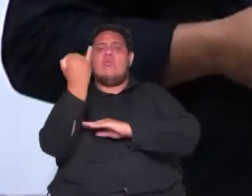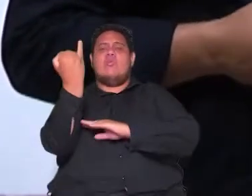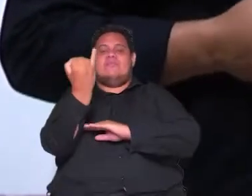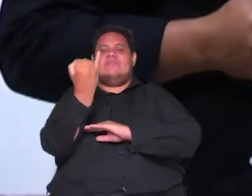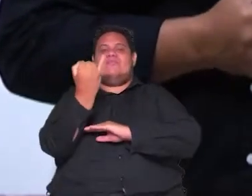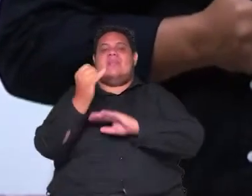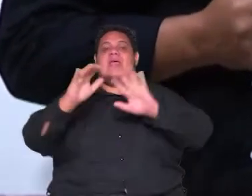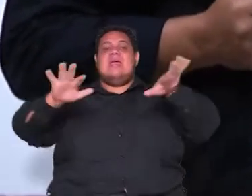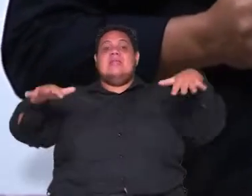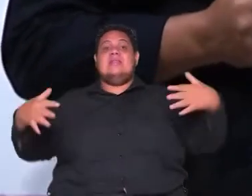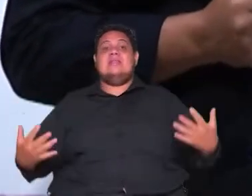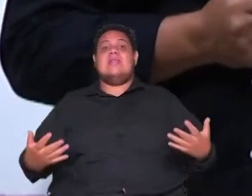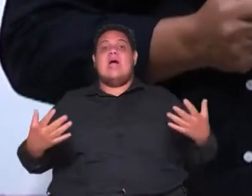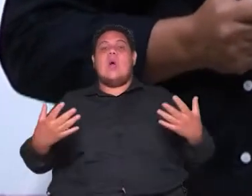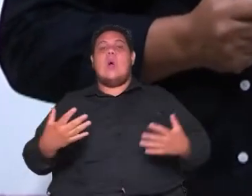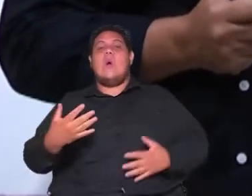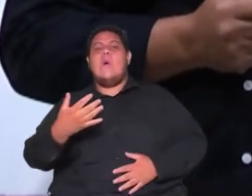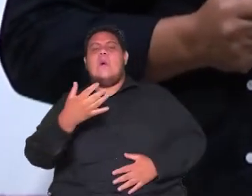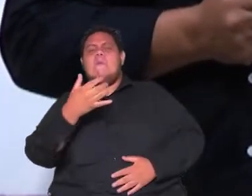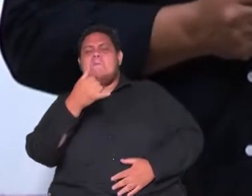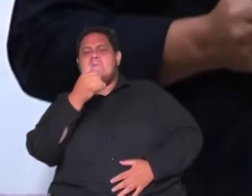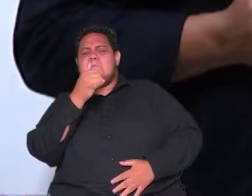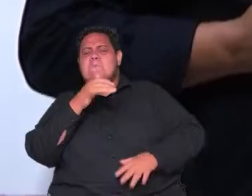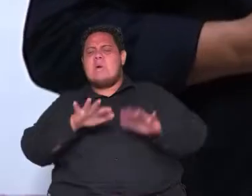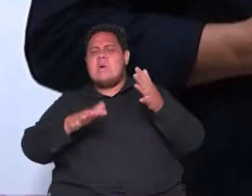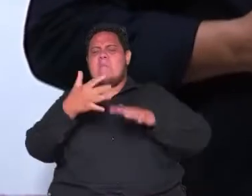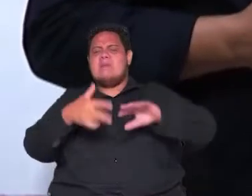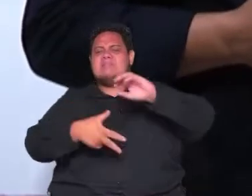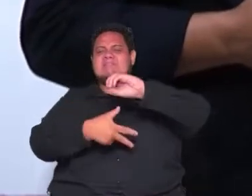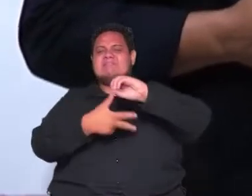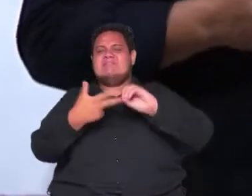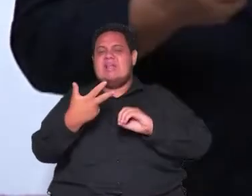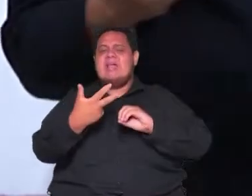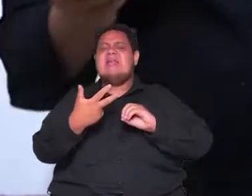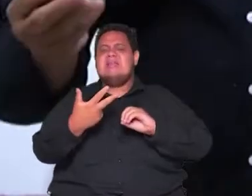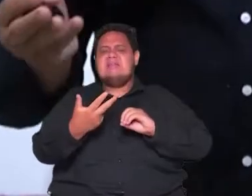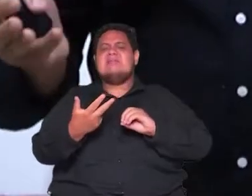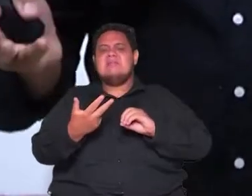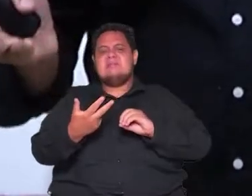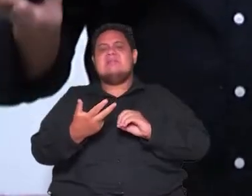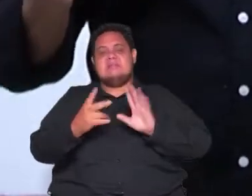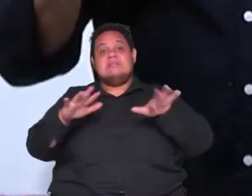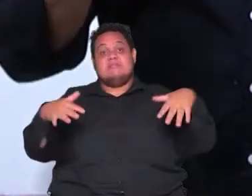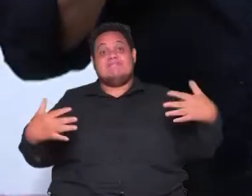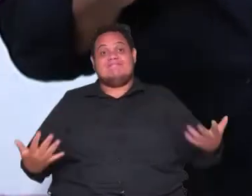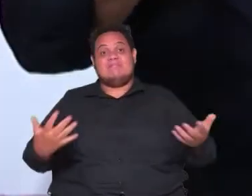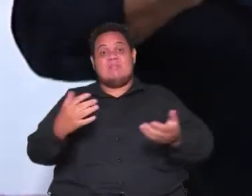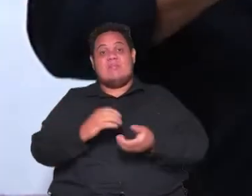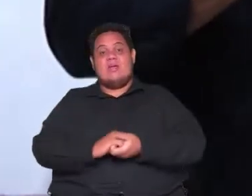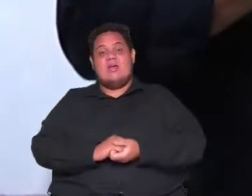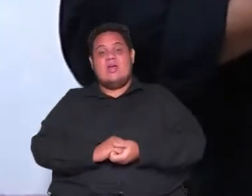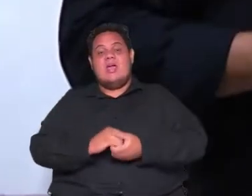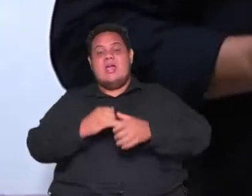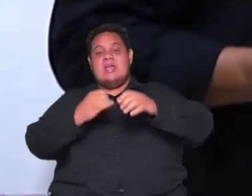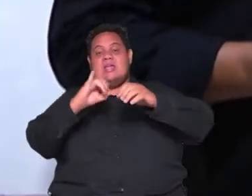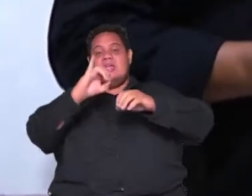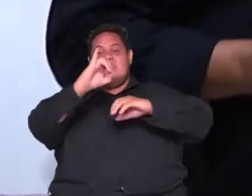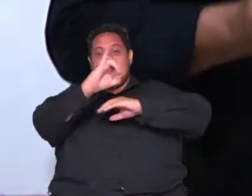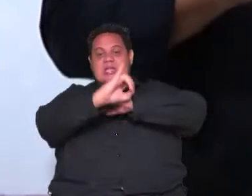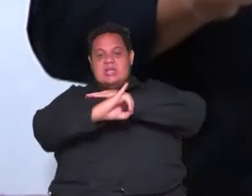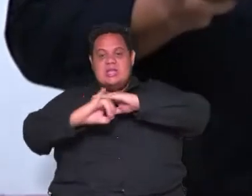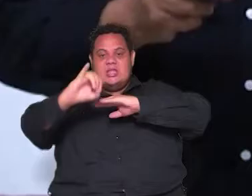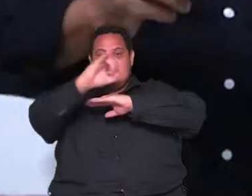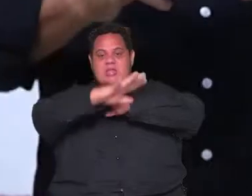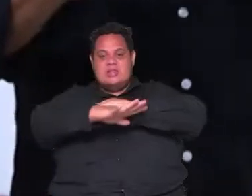a temática inclusive muito recorrente no Enem, que é exatamente o Iluminismo